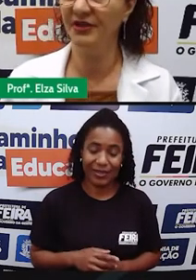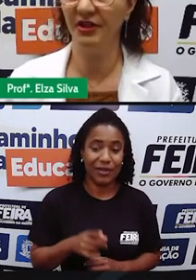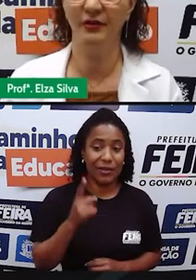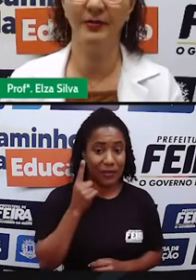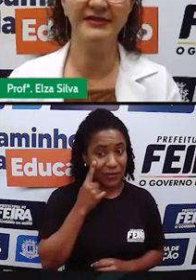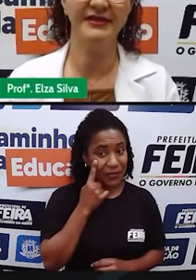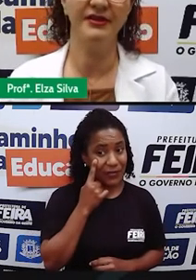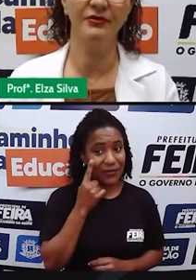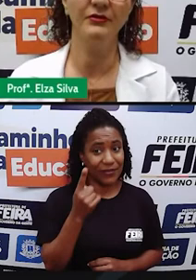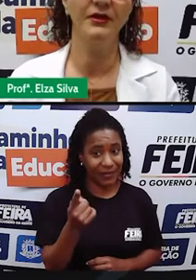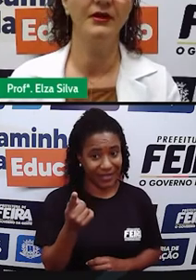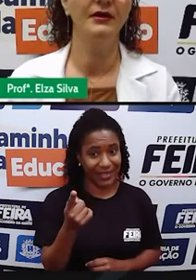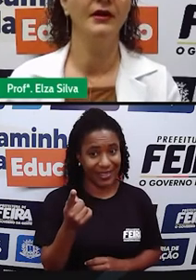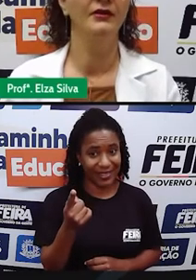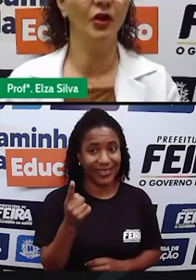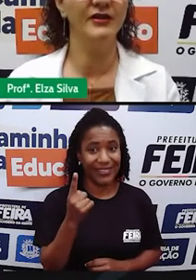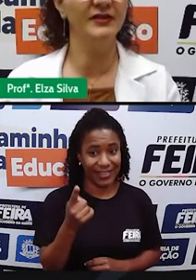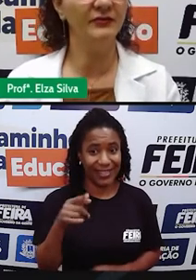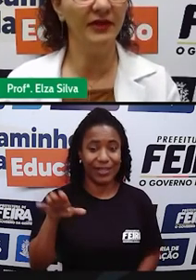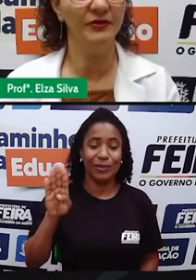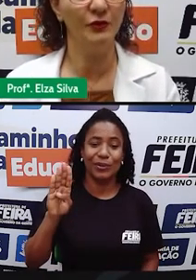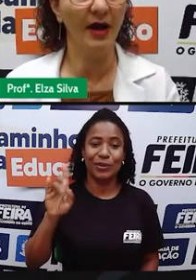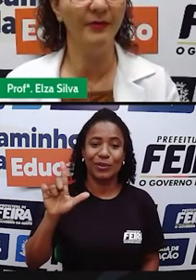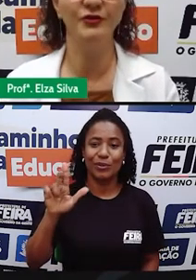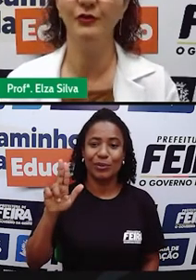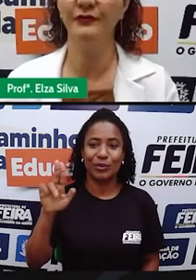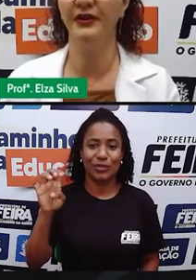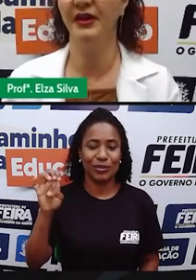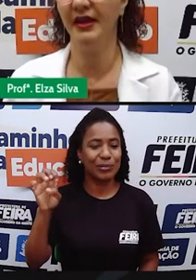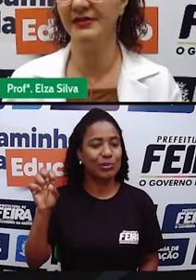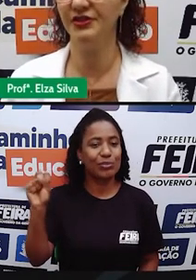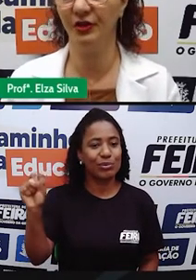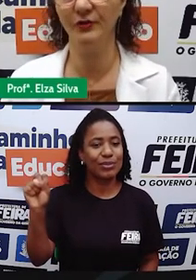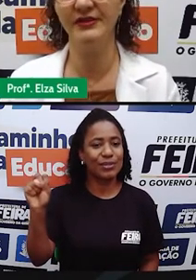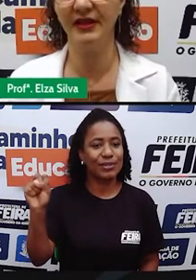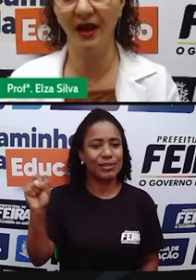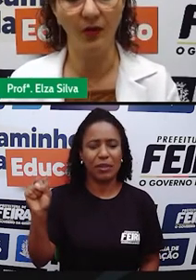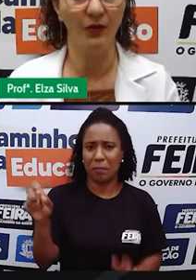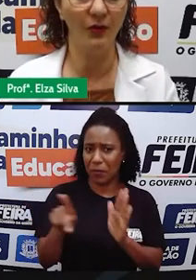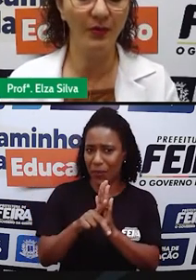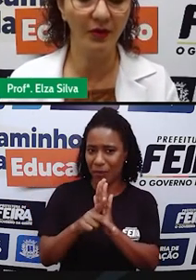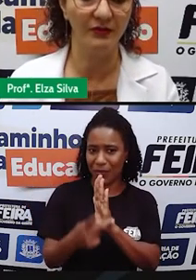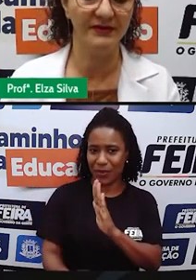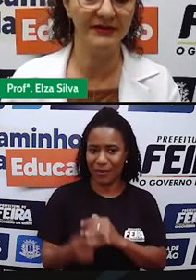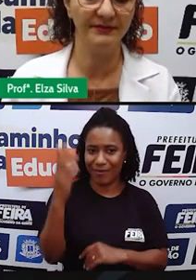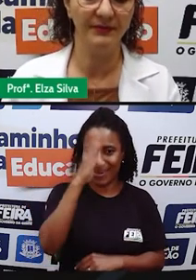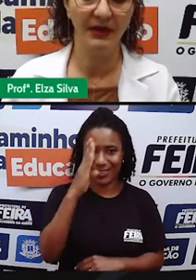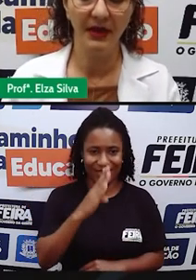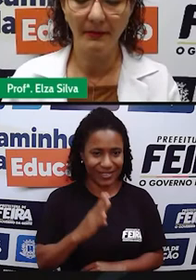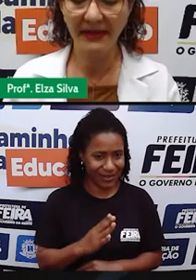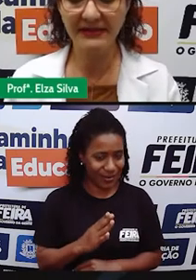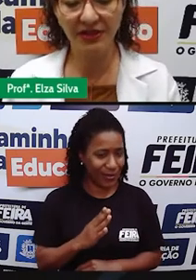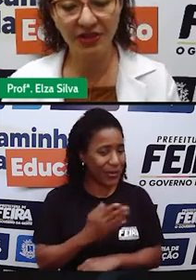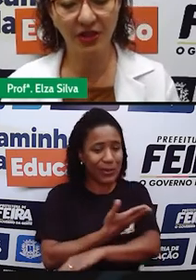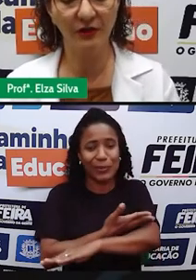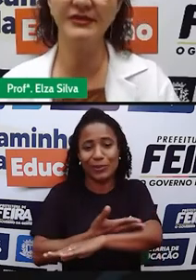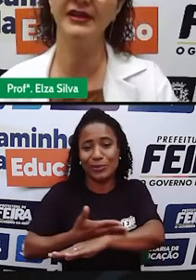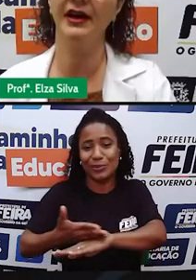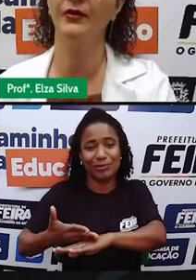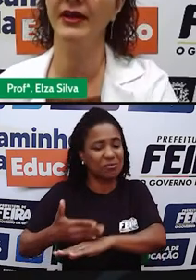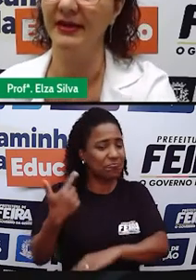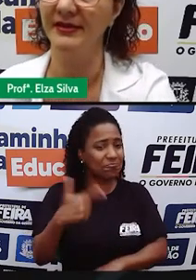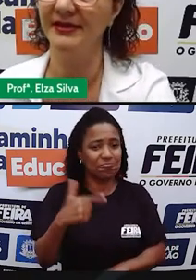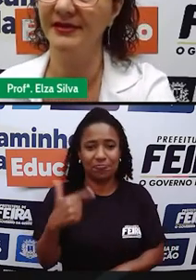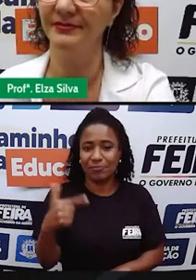Culturalmente, aqui no Brasil, nós não temos o hábito de ouvir esse estilo musical, o blues. Mas que estilo